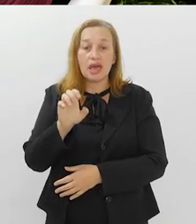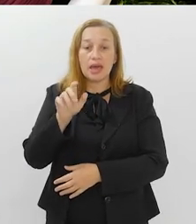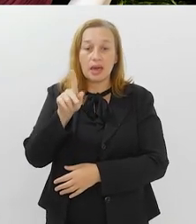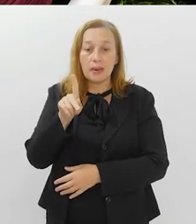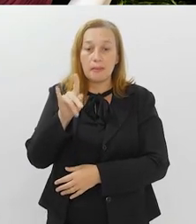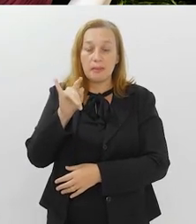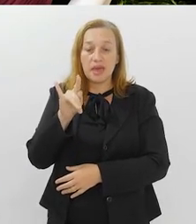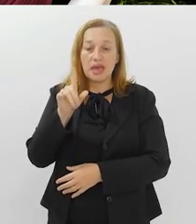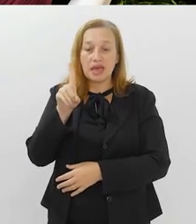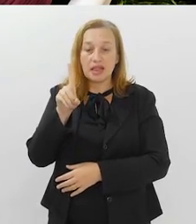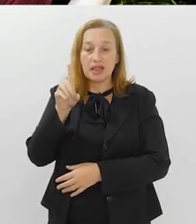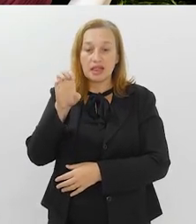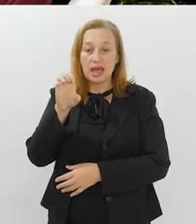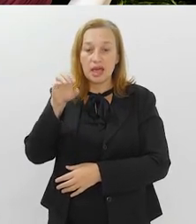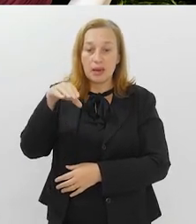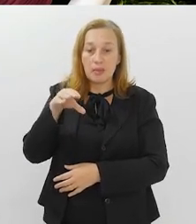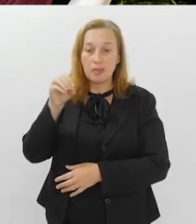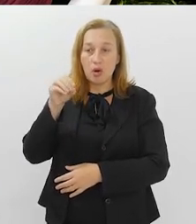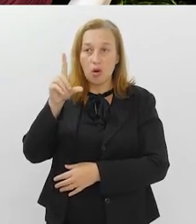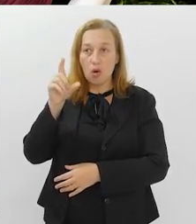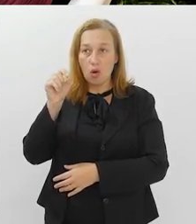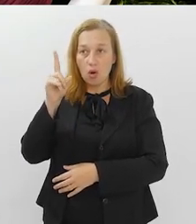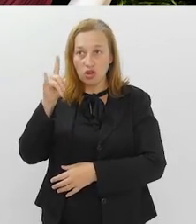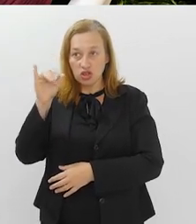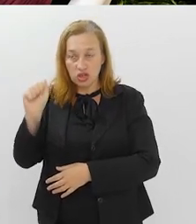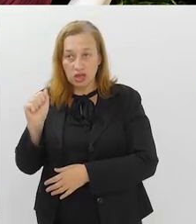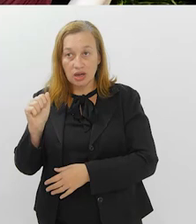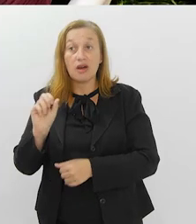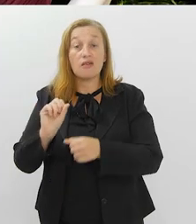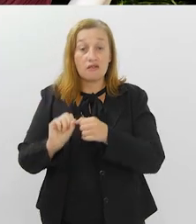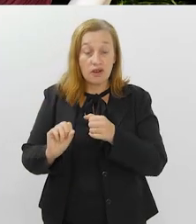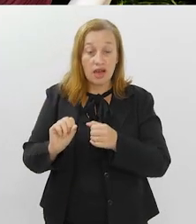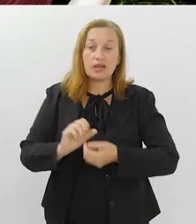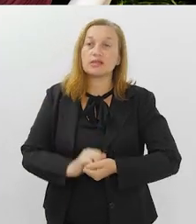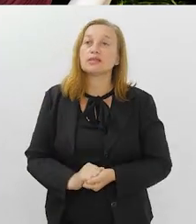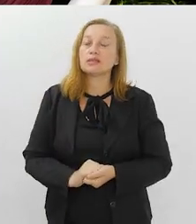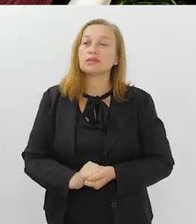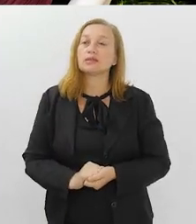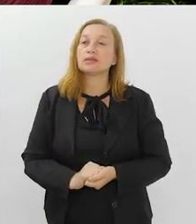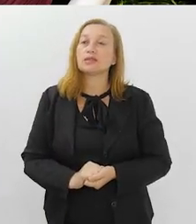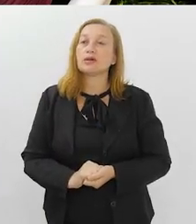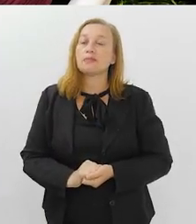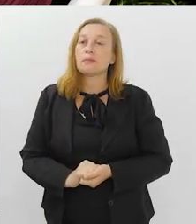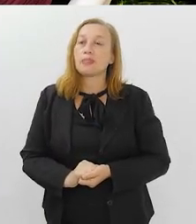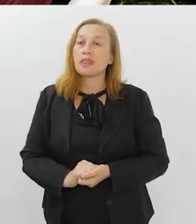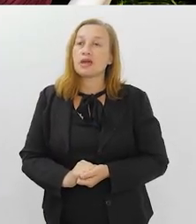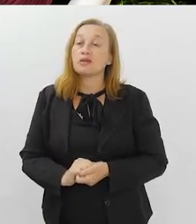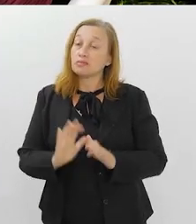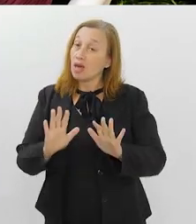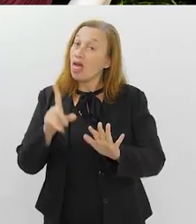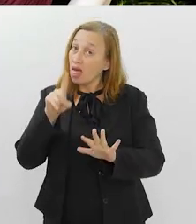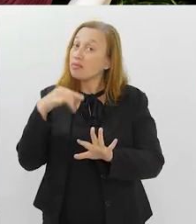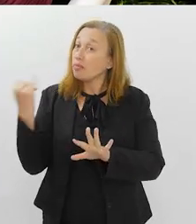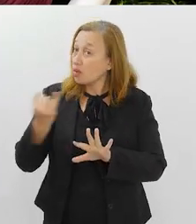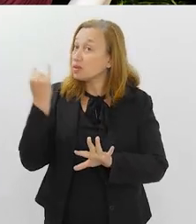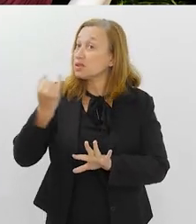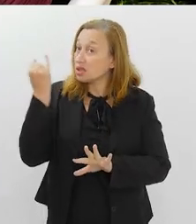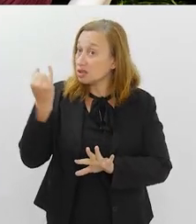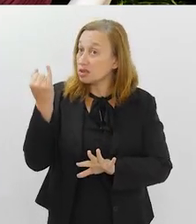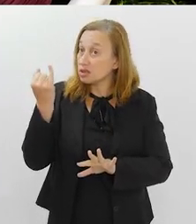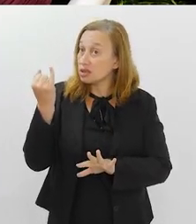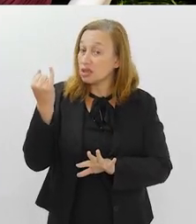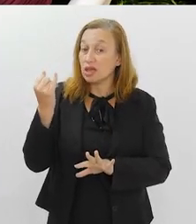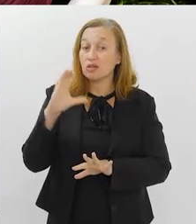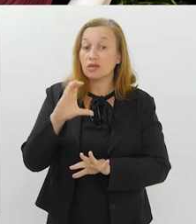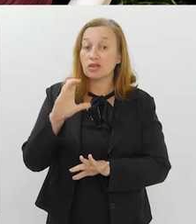epidemiológicas fazem, a partir dos programas de imunizações, a partir... Ah, e tem uma coisa importante,